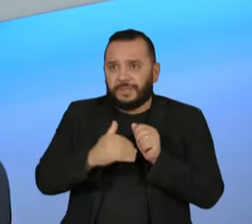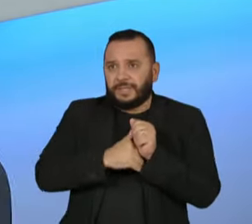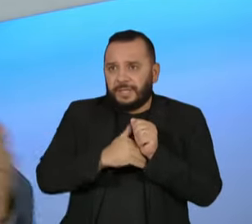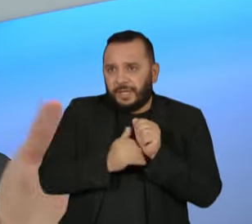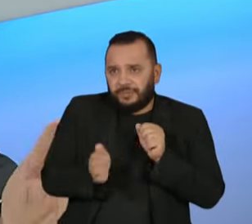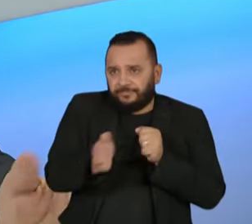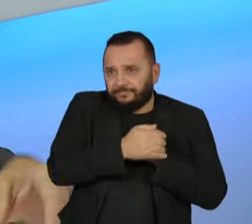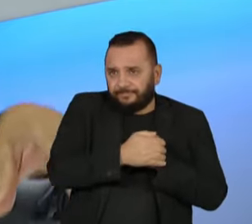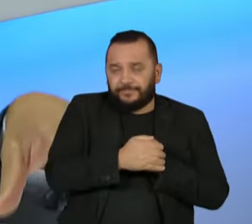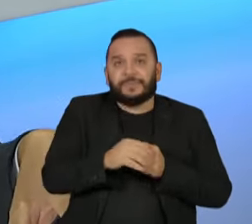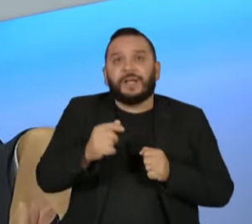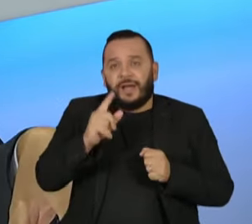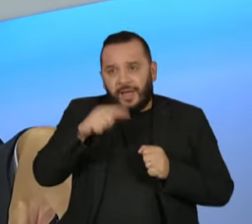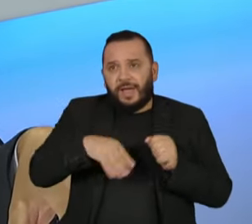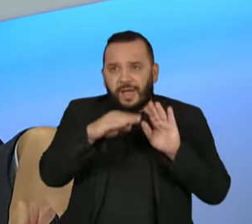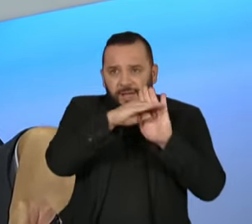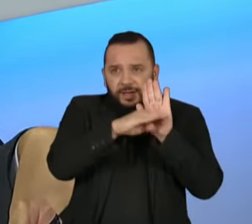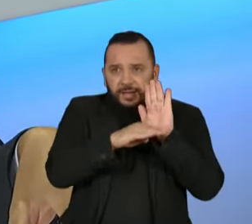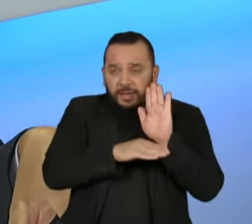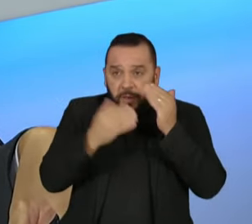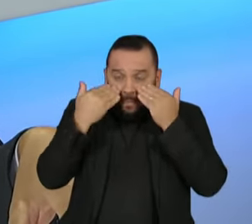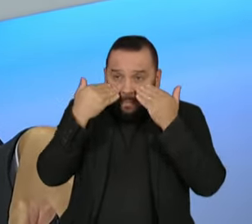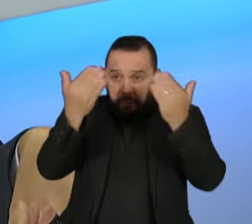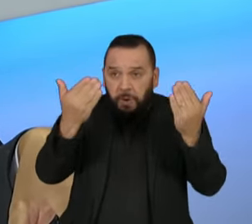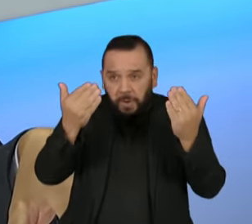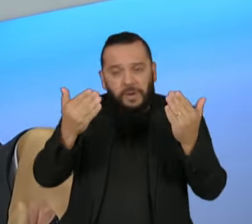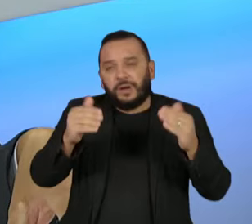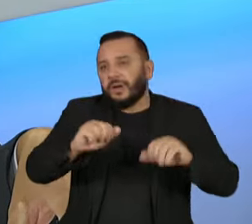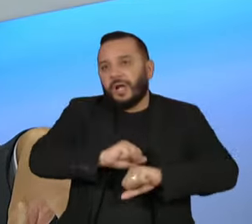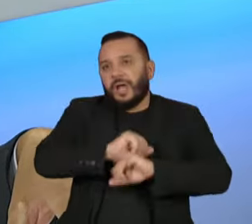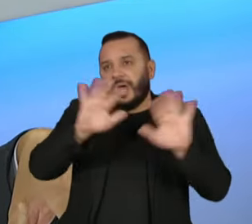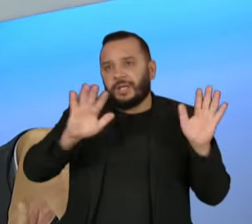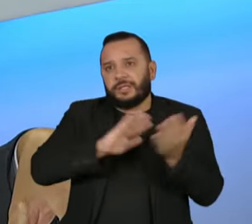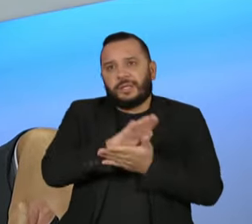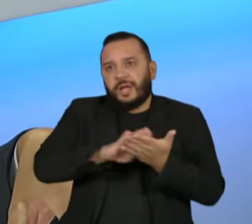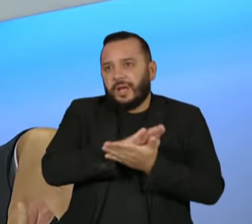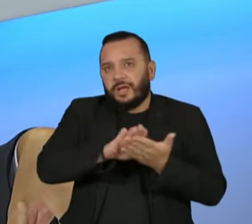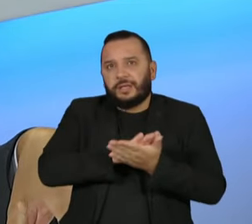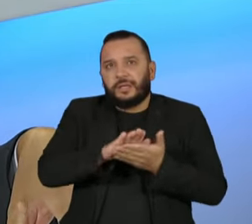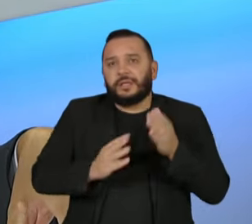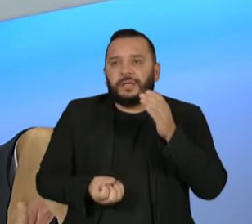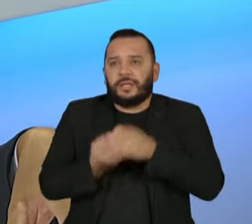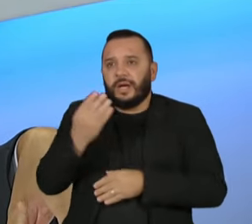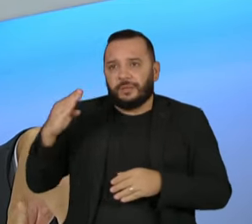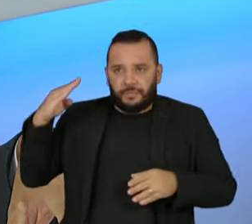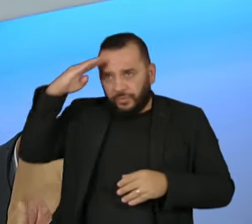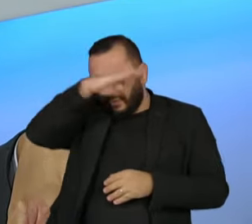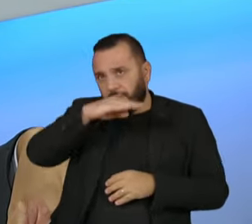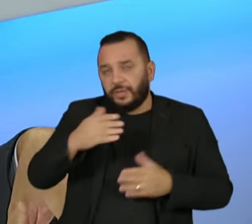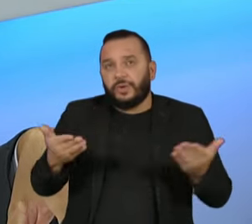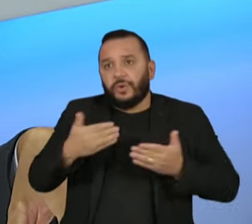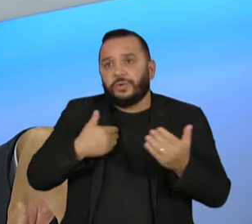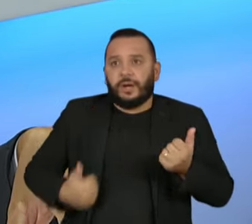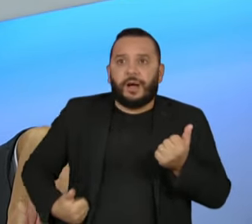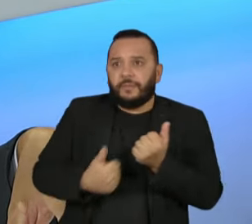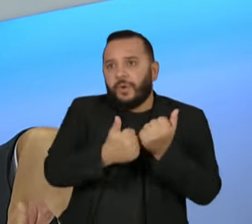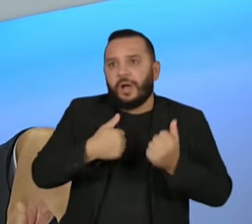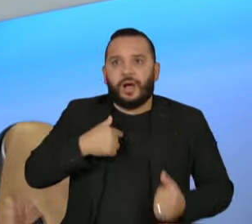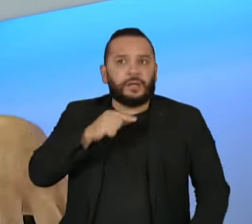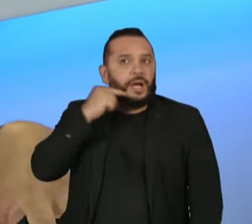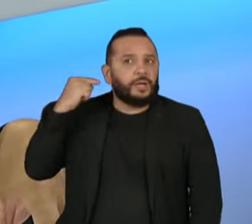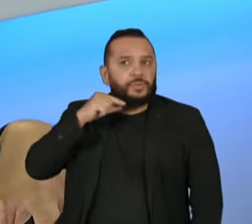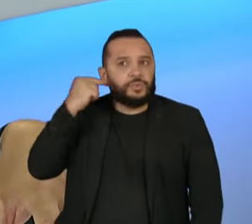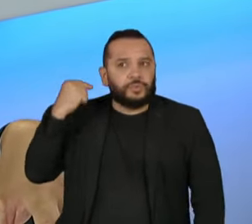sem nenhuma transparência, criado pelo governo Bolsonaro e apoiado pelo presidente hoje da Câmara, Arthur Lira,